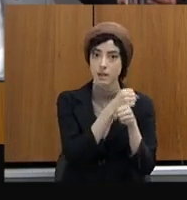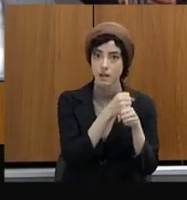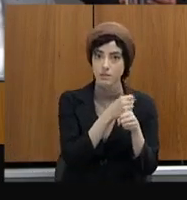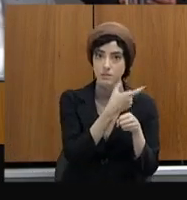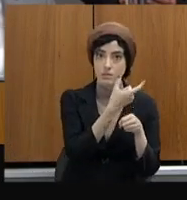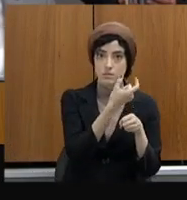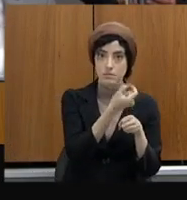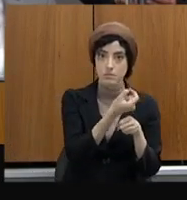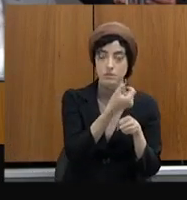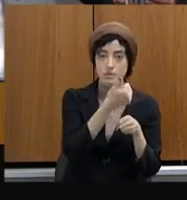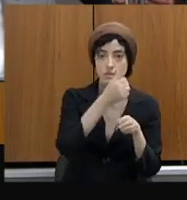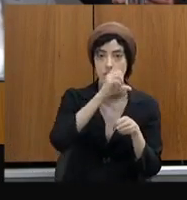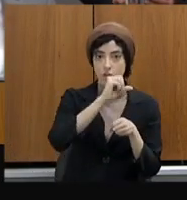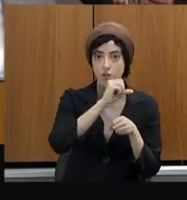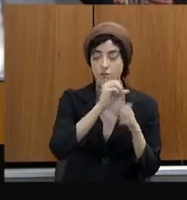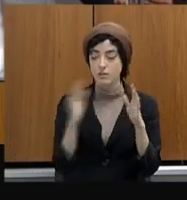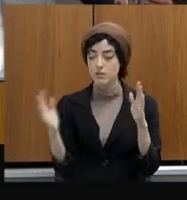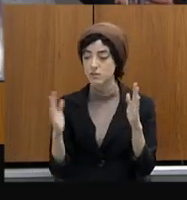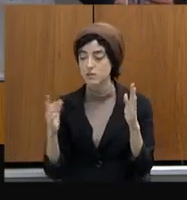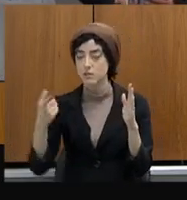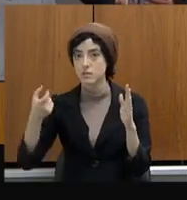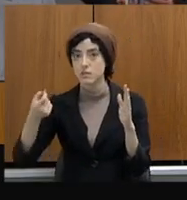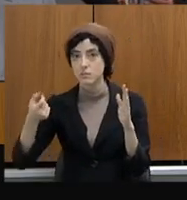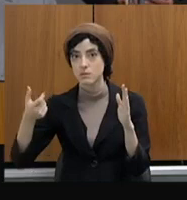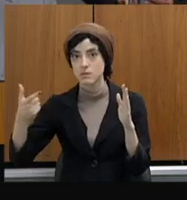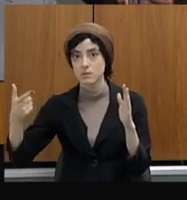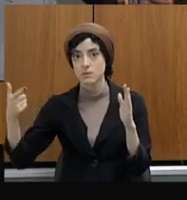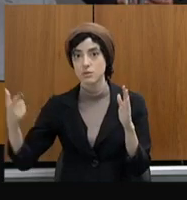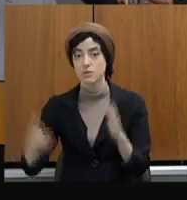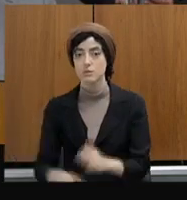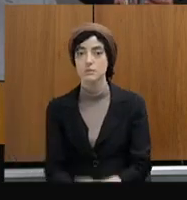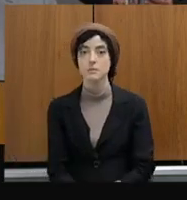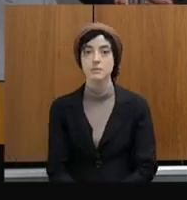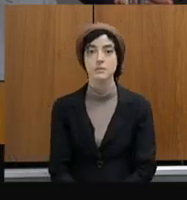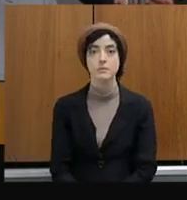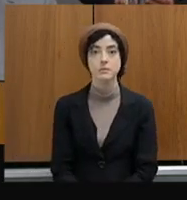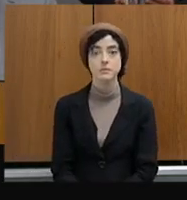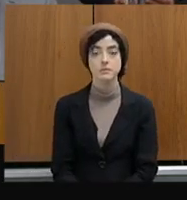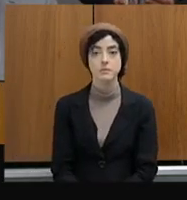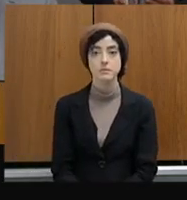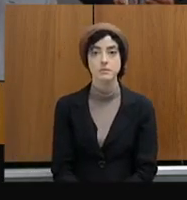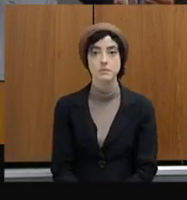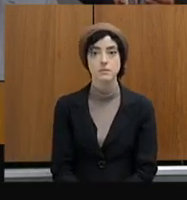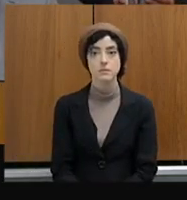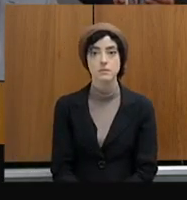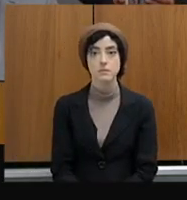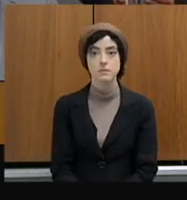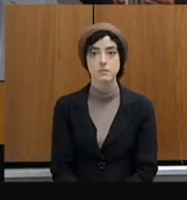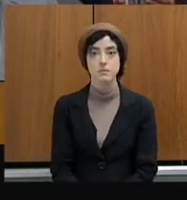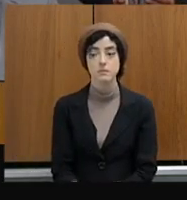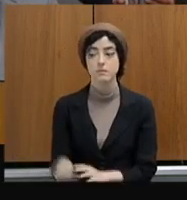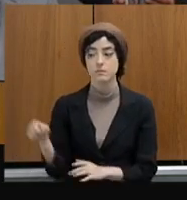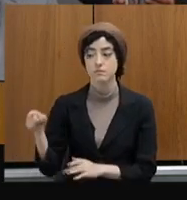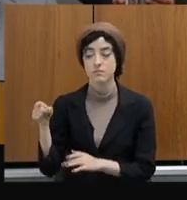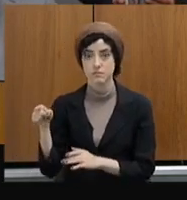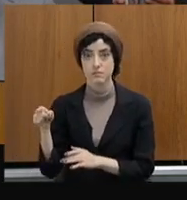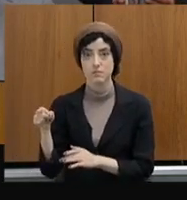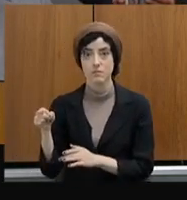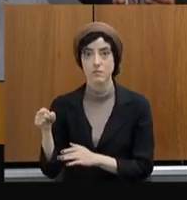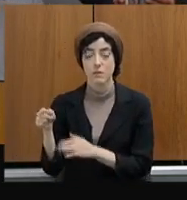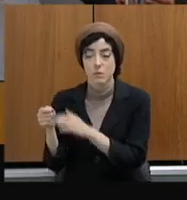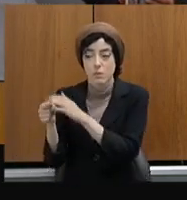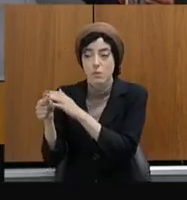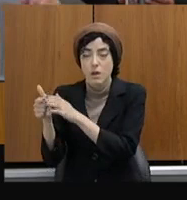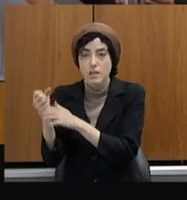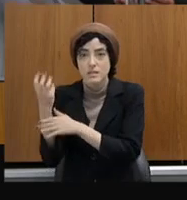22, aí, praticamente, aproximando aí dos 300 e poucos milhões de